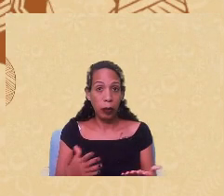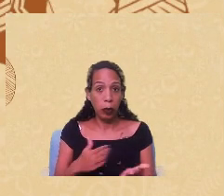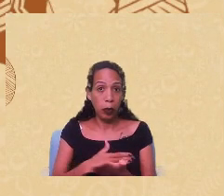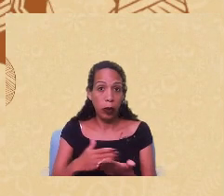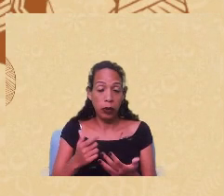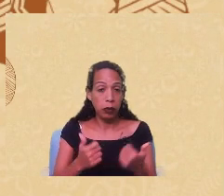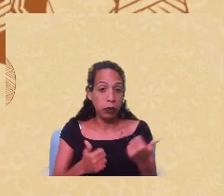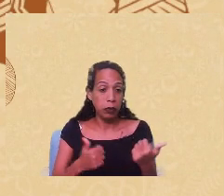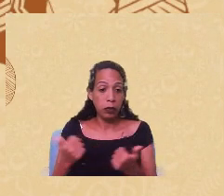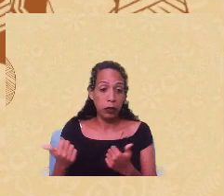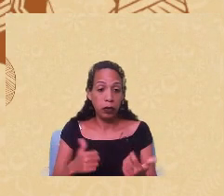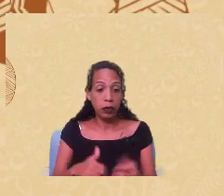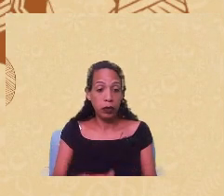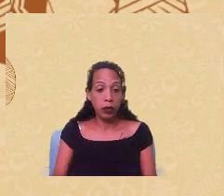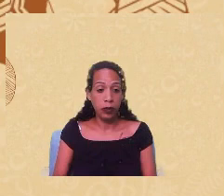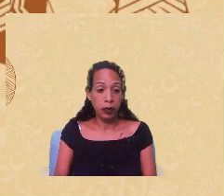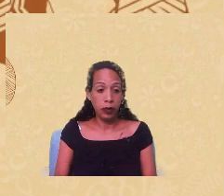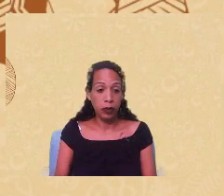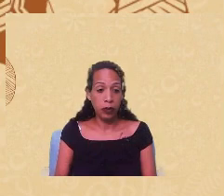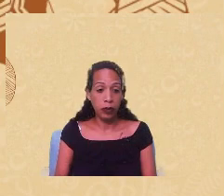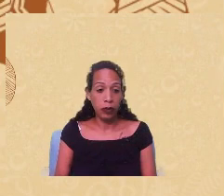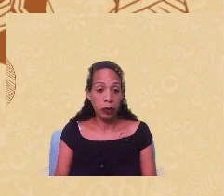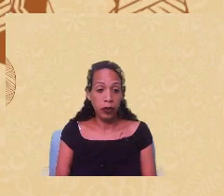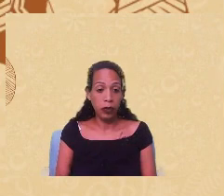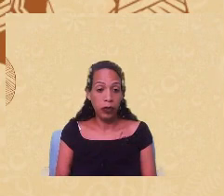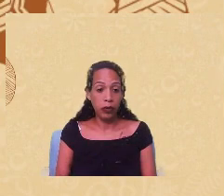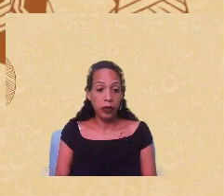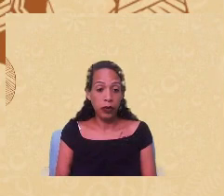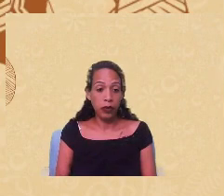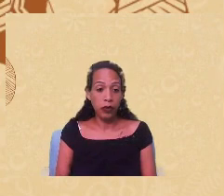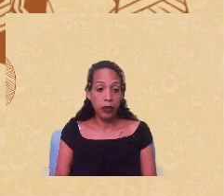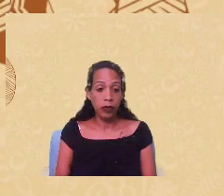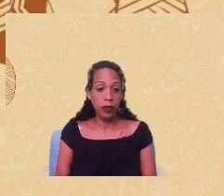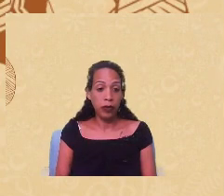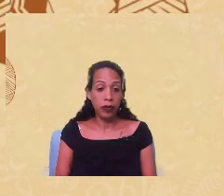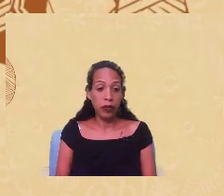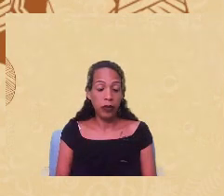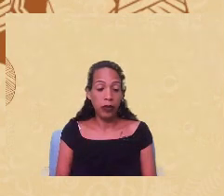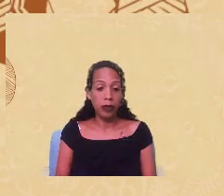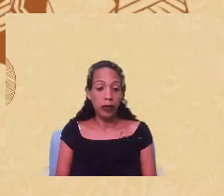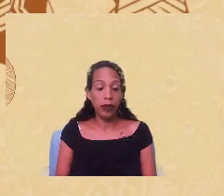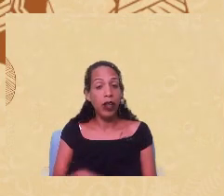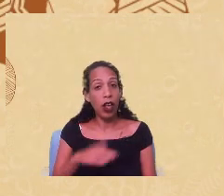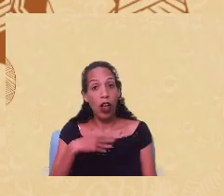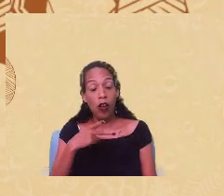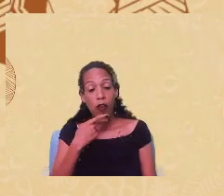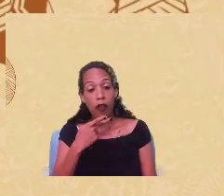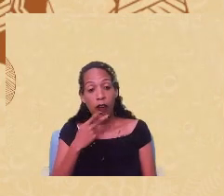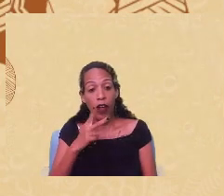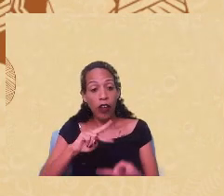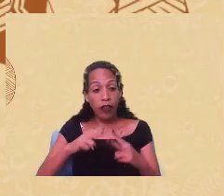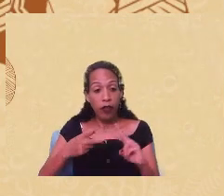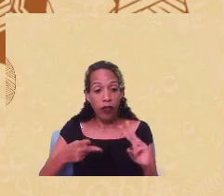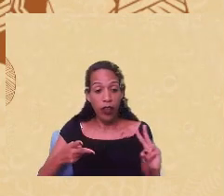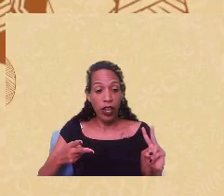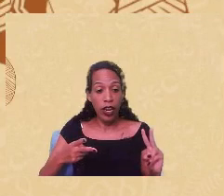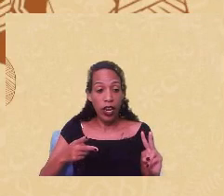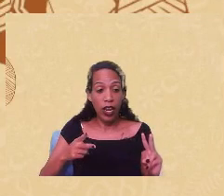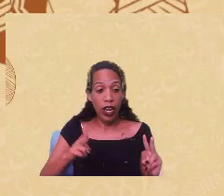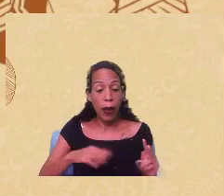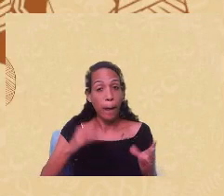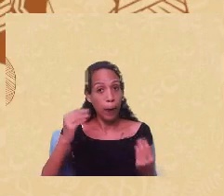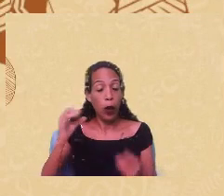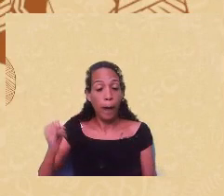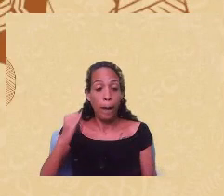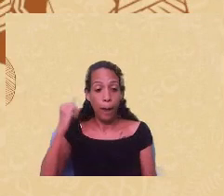O livro? Posso ir, então? Emiliano, já liguei, né? Vou falar de uma diferença, Pierre, que é muito importante, né?